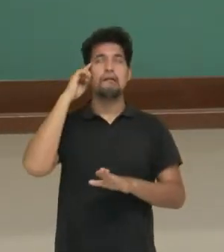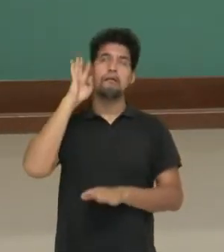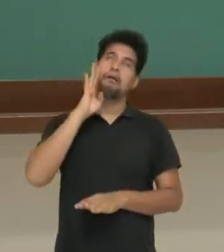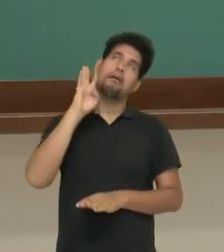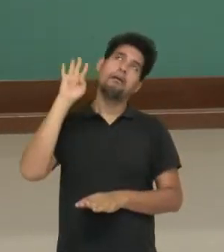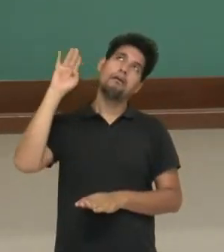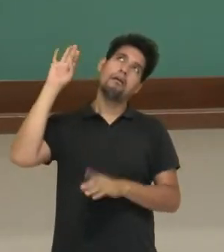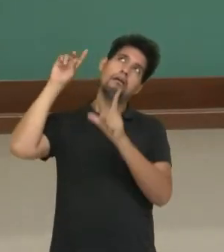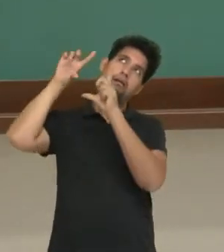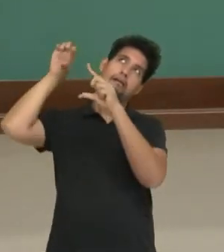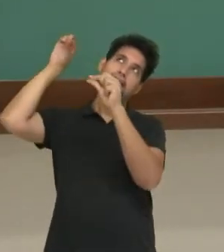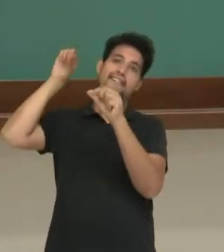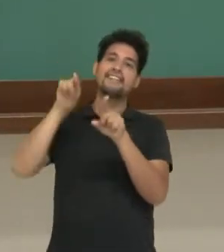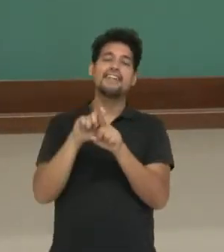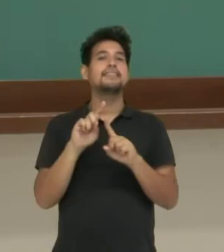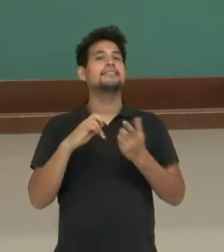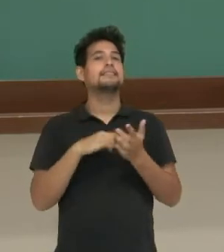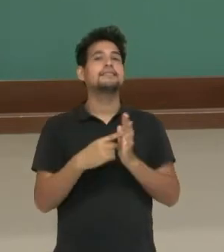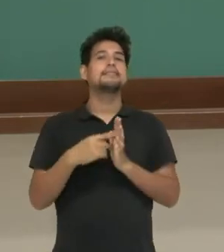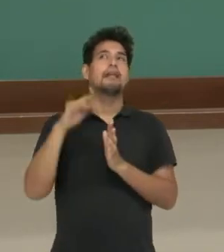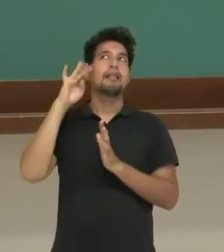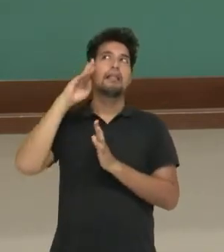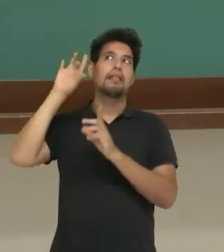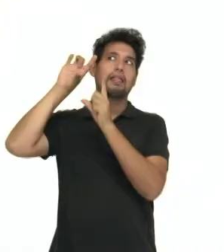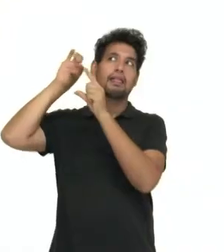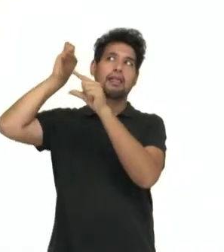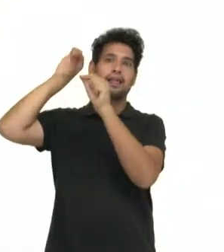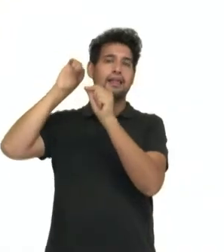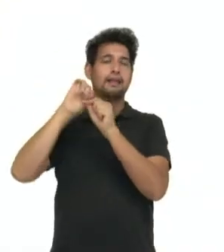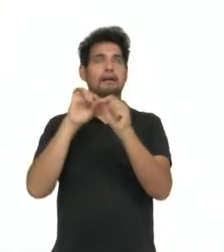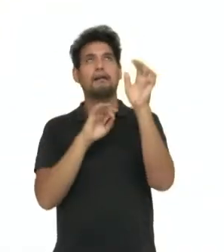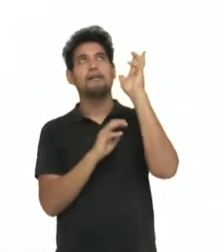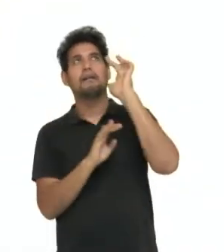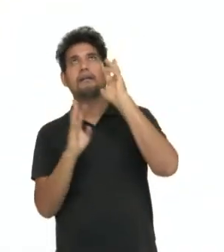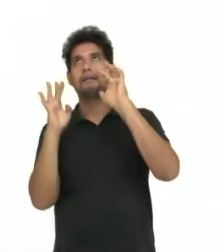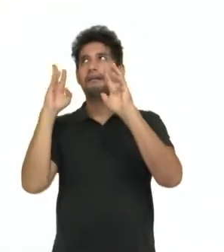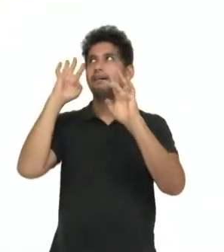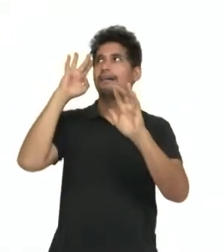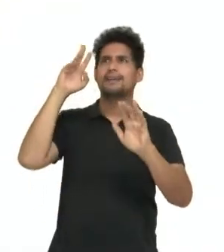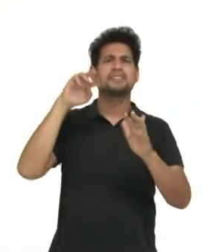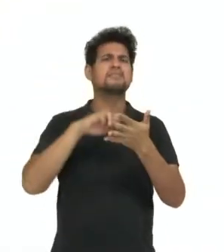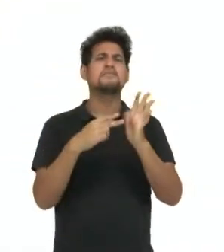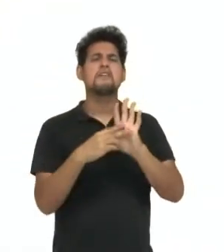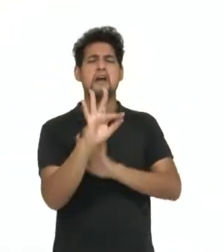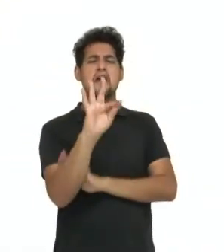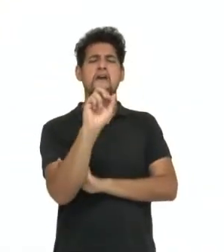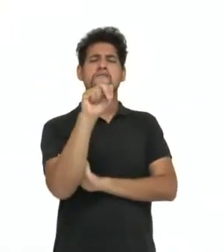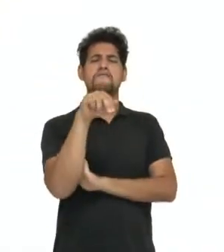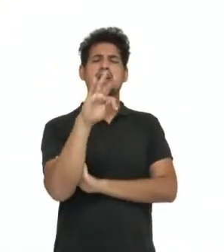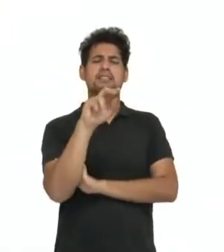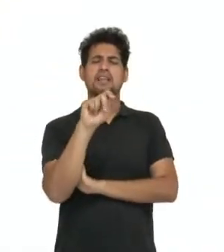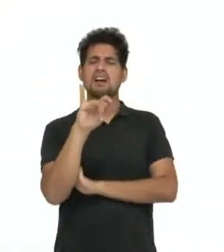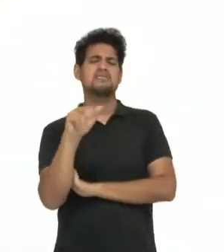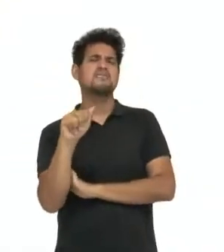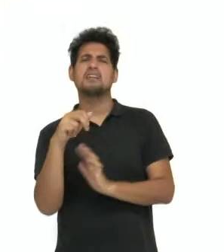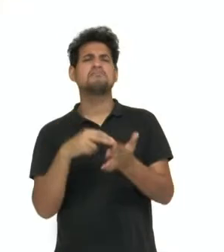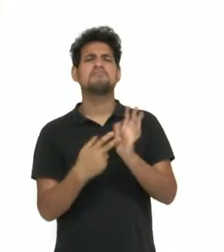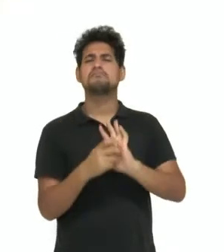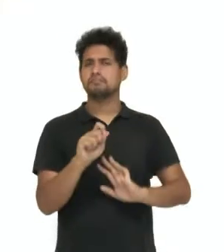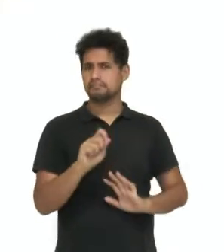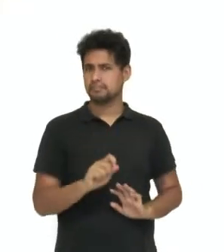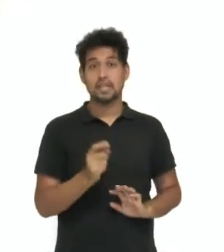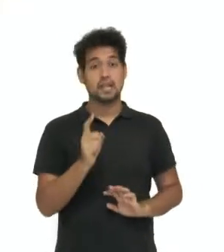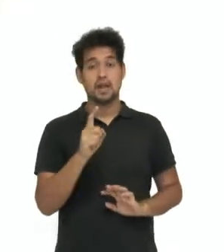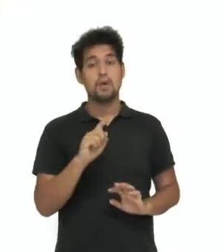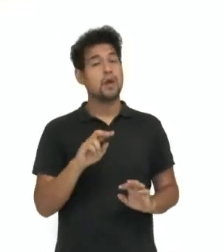da lua, de repente você está imaginando. Fantasia! E o que seria fantasia? Fantasia não são